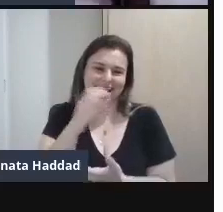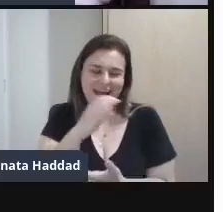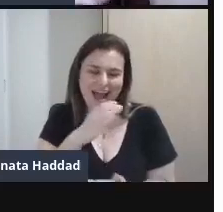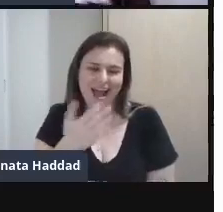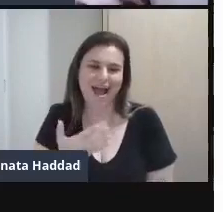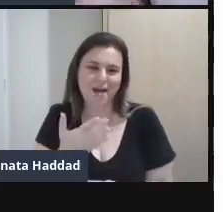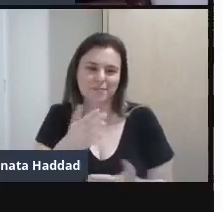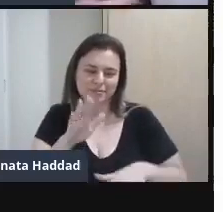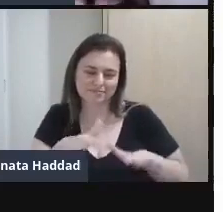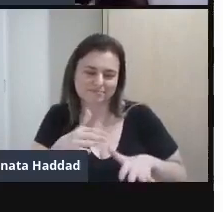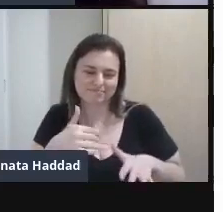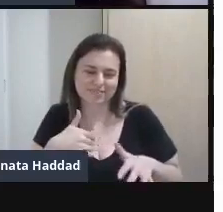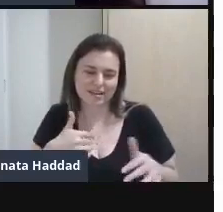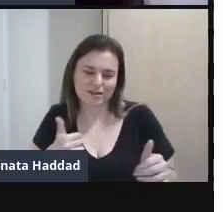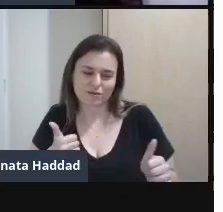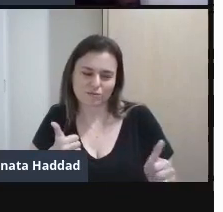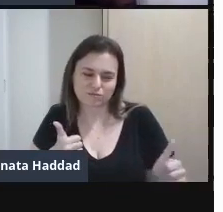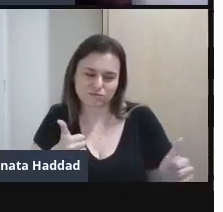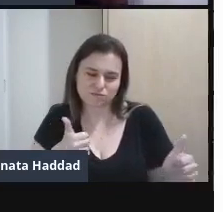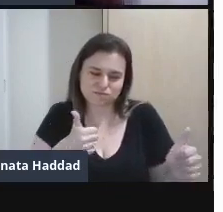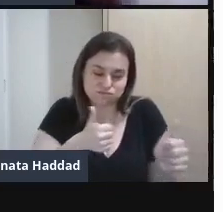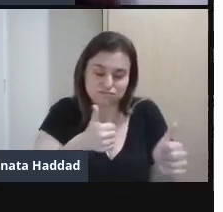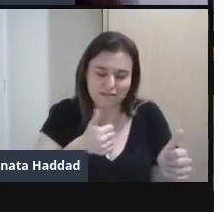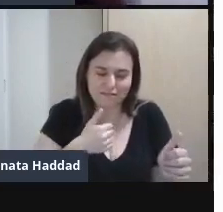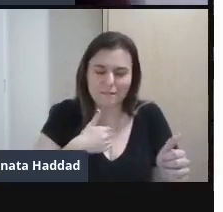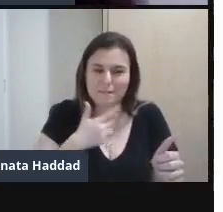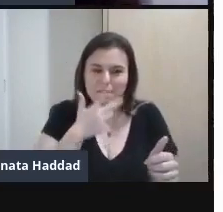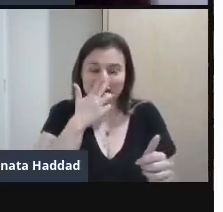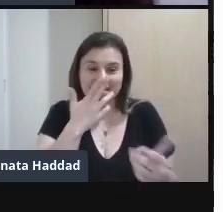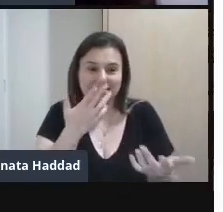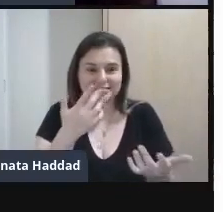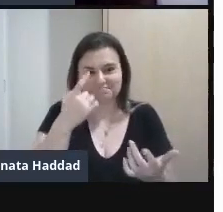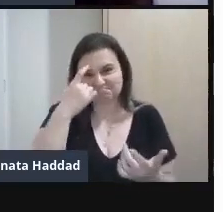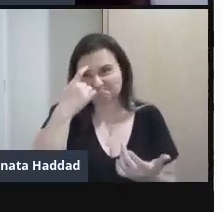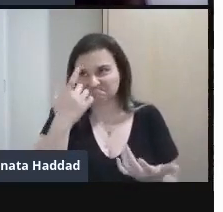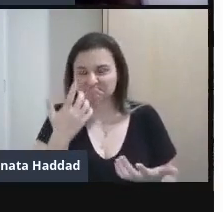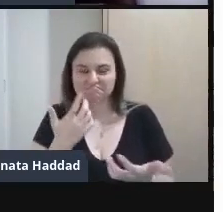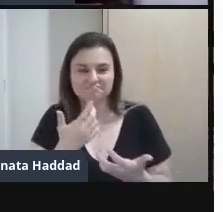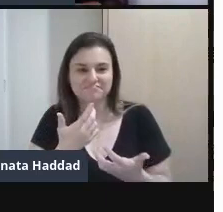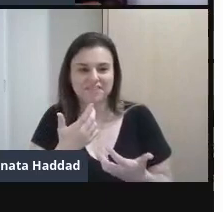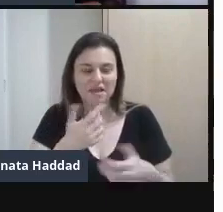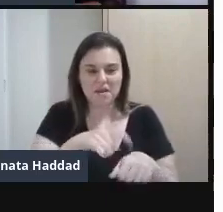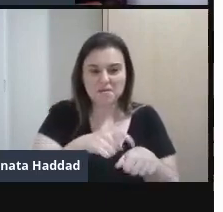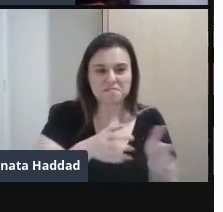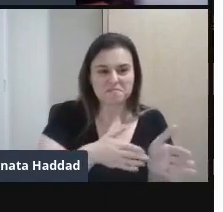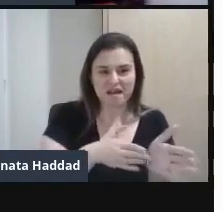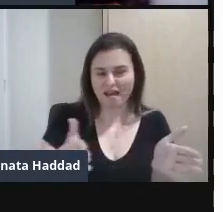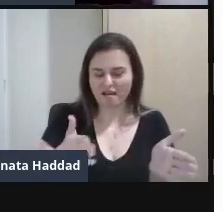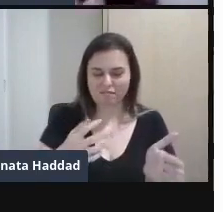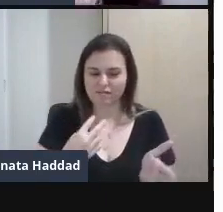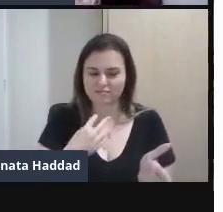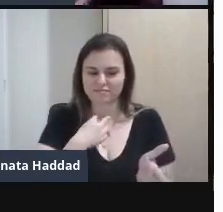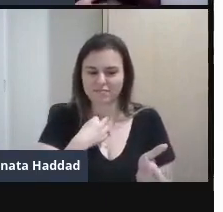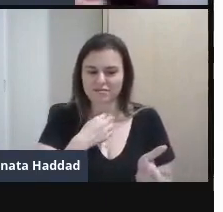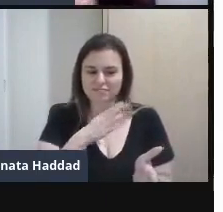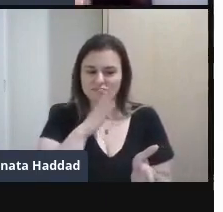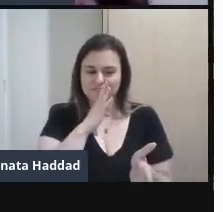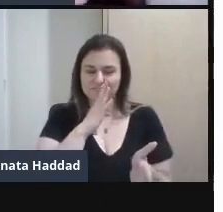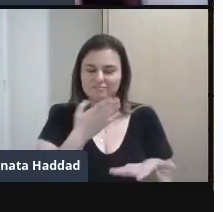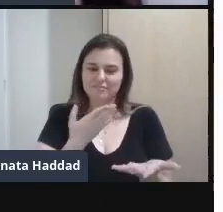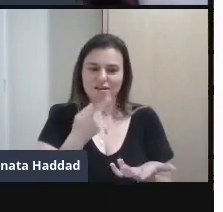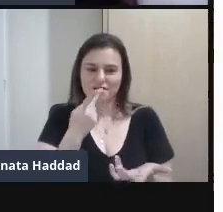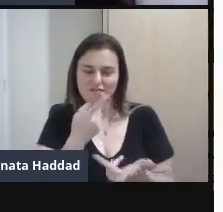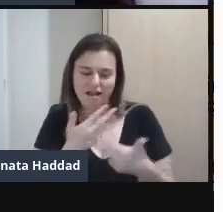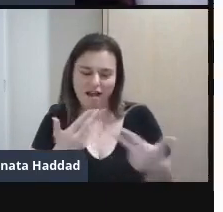Disse Imaginem, né? Uma época Ditatorial Que você não podia Falar o que você pensa Pintar, escrever,